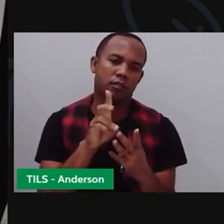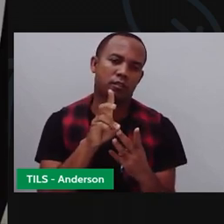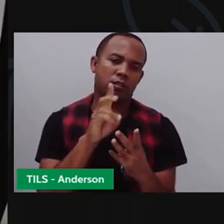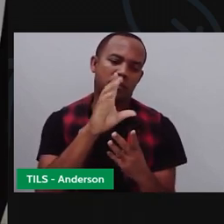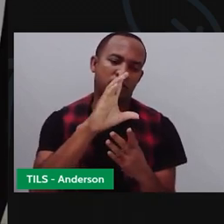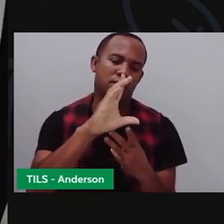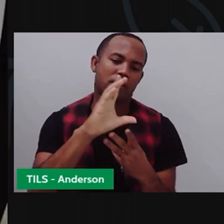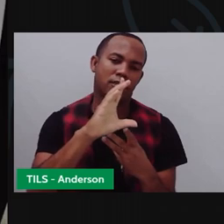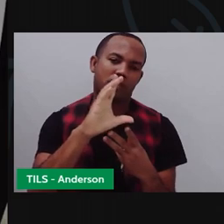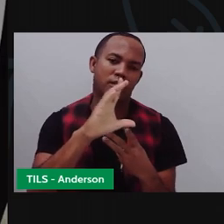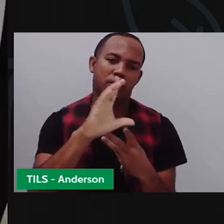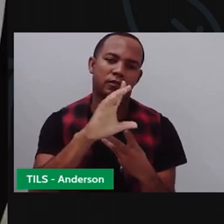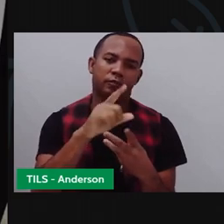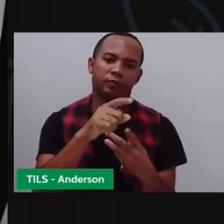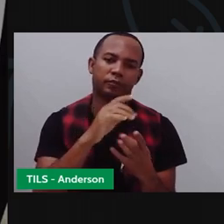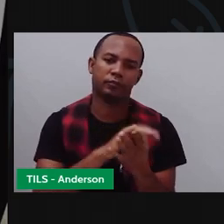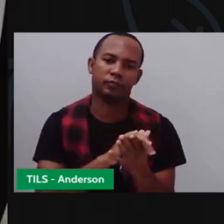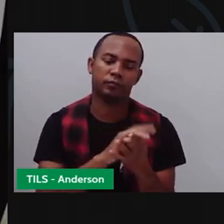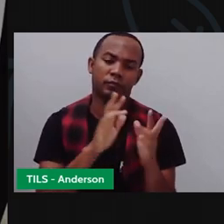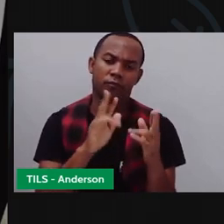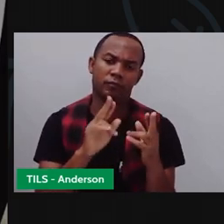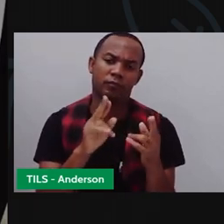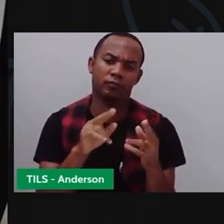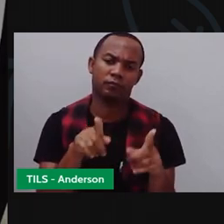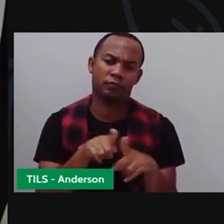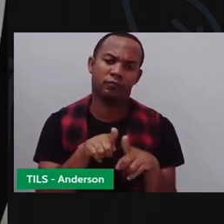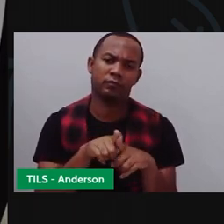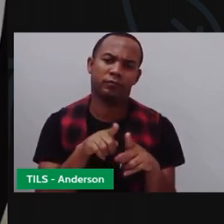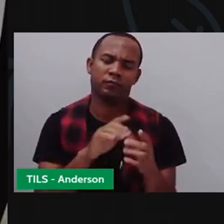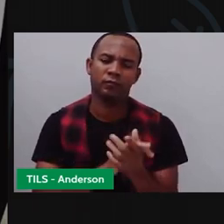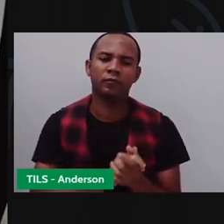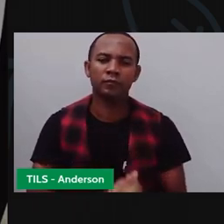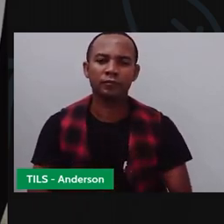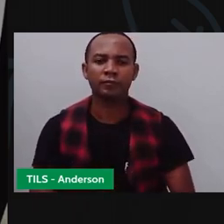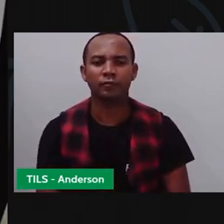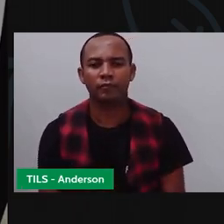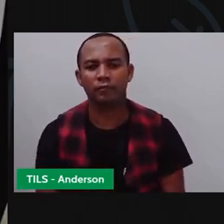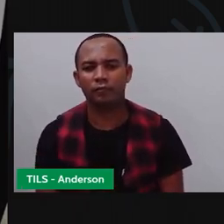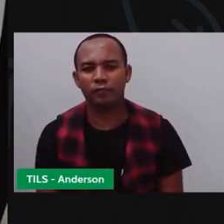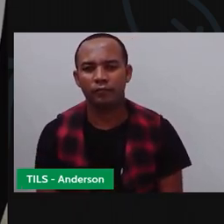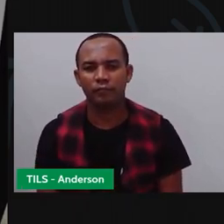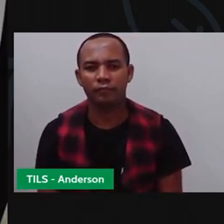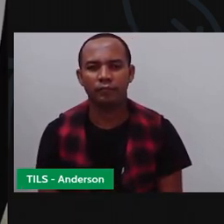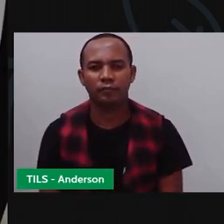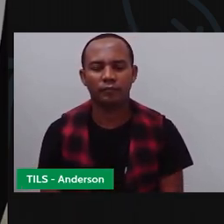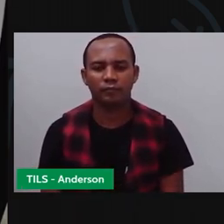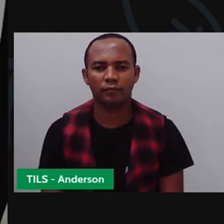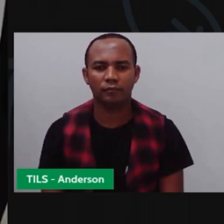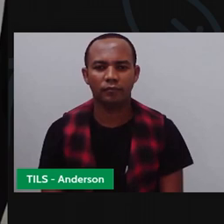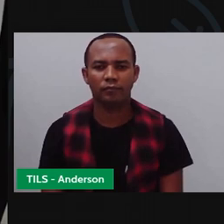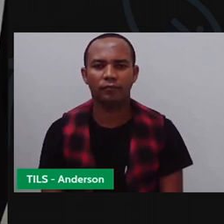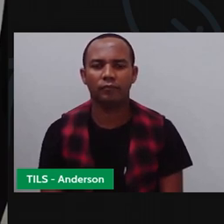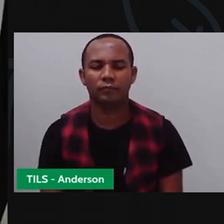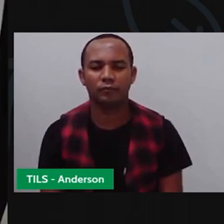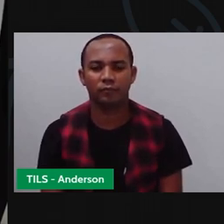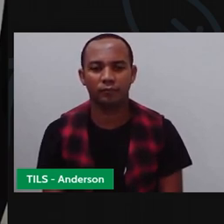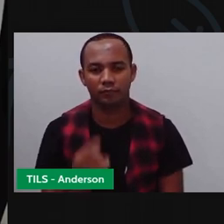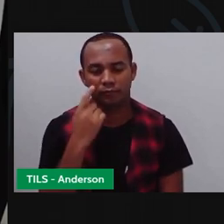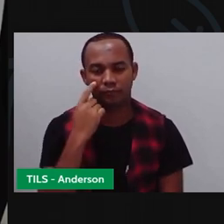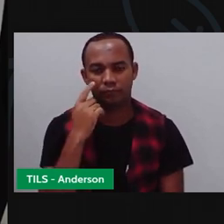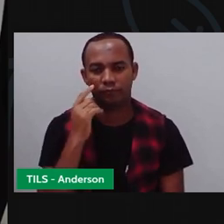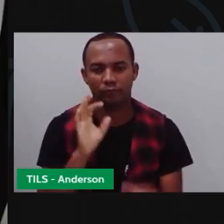centena. Aqui é a mesma coisa, ó, unidade e aqui é quem há dezena. Vamos